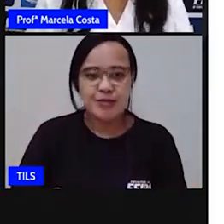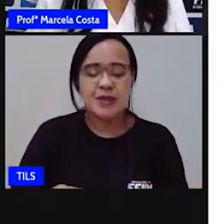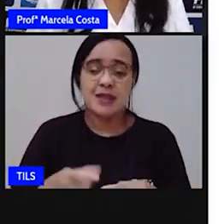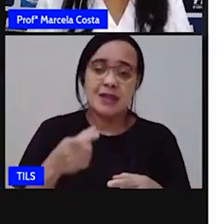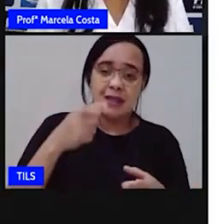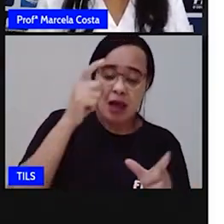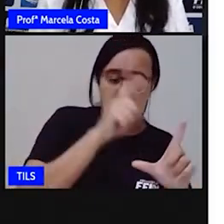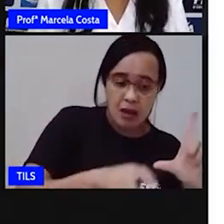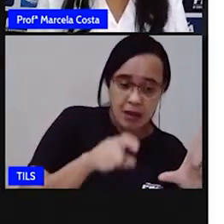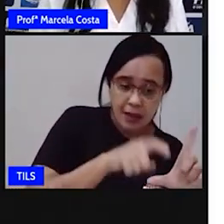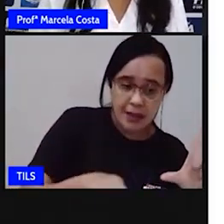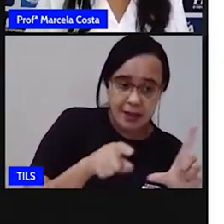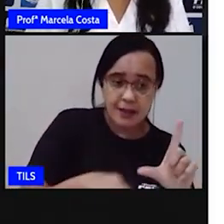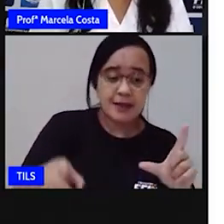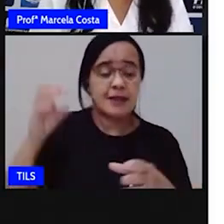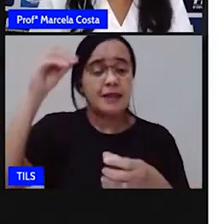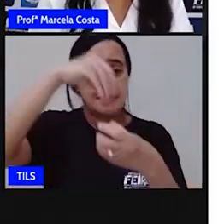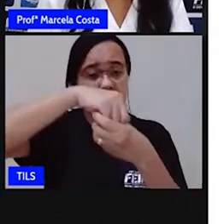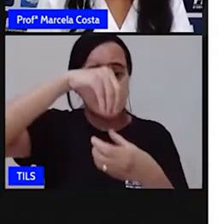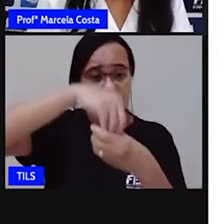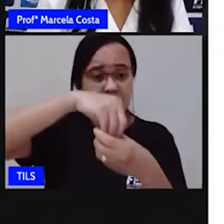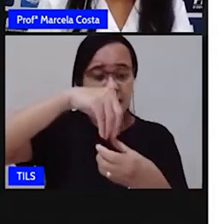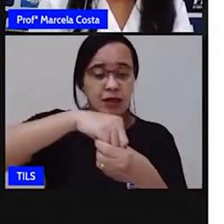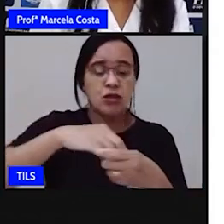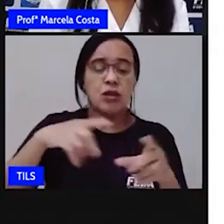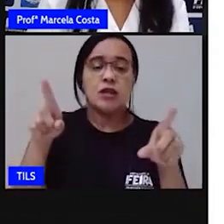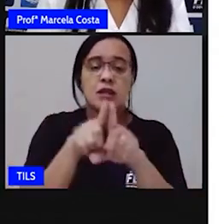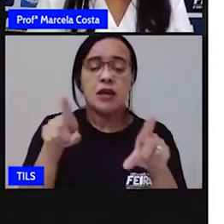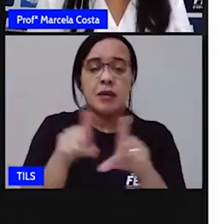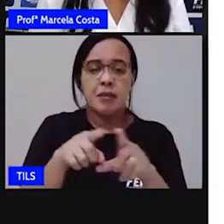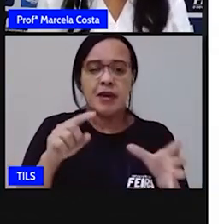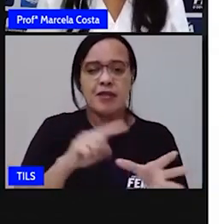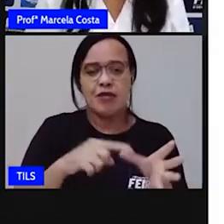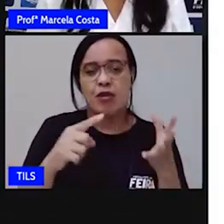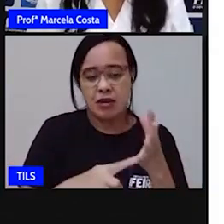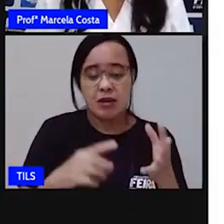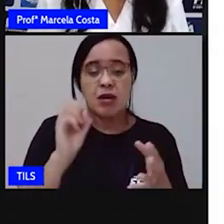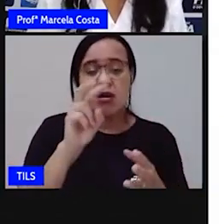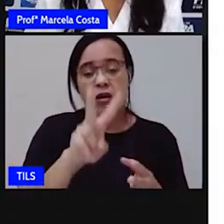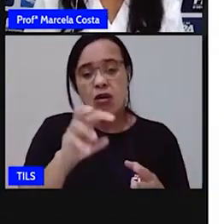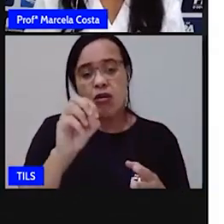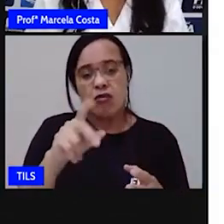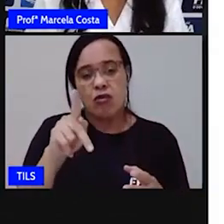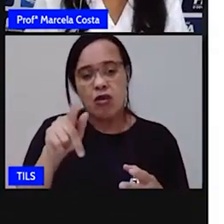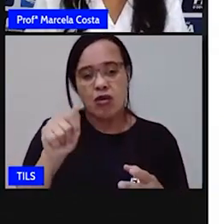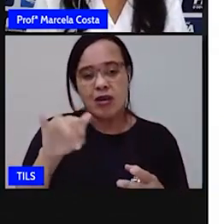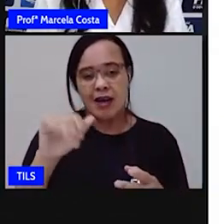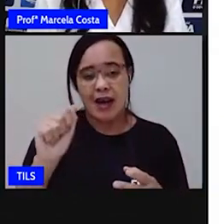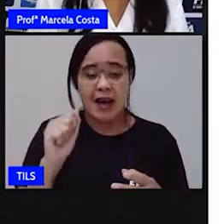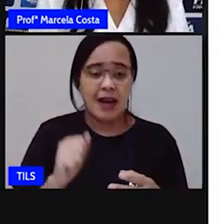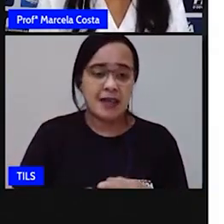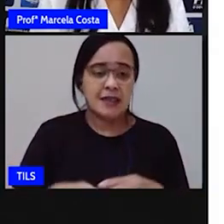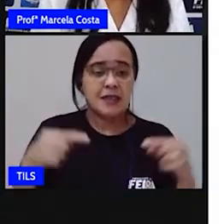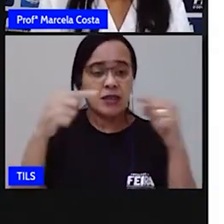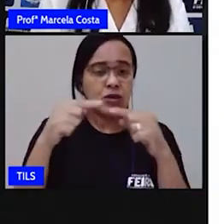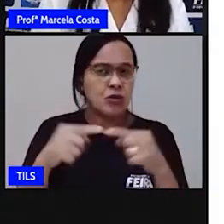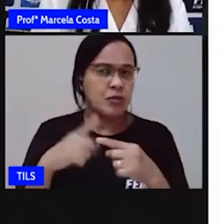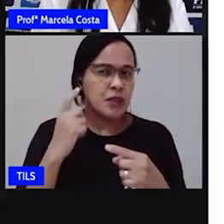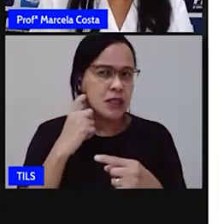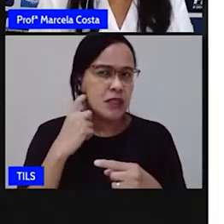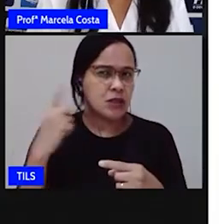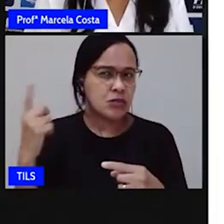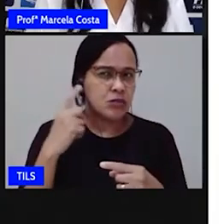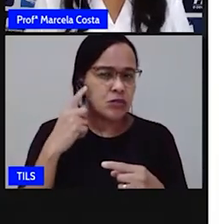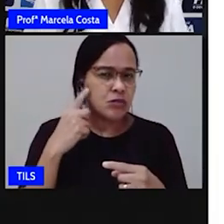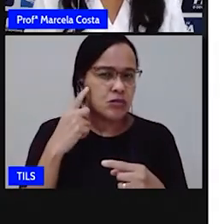que compõem as sílabas, e que são compostas por vogais também. E esses vogais é que trazem o som para as palavras.